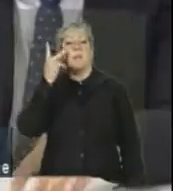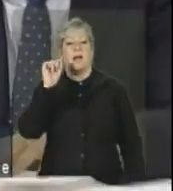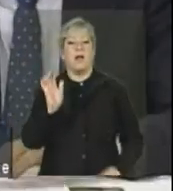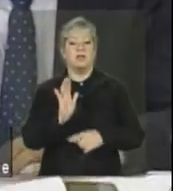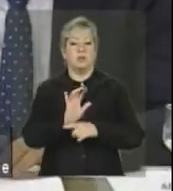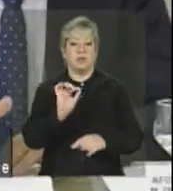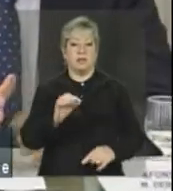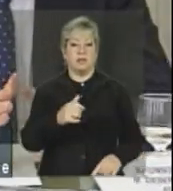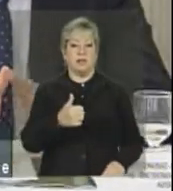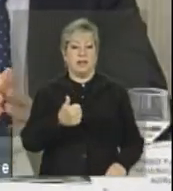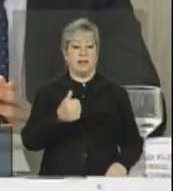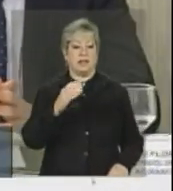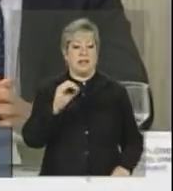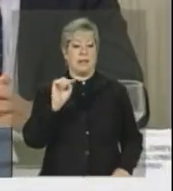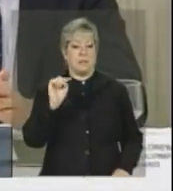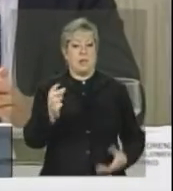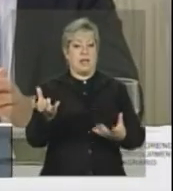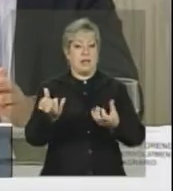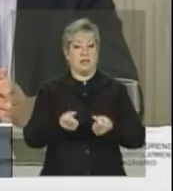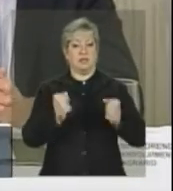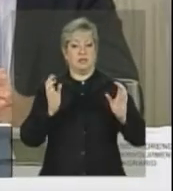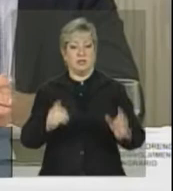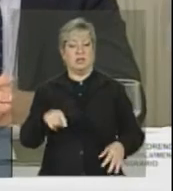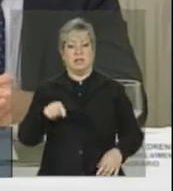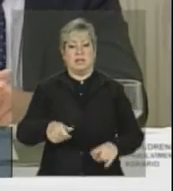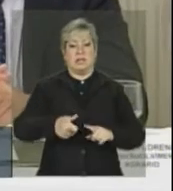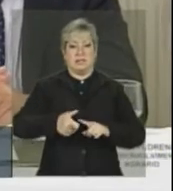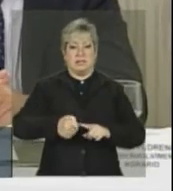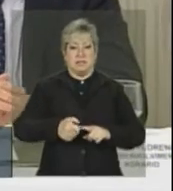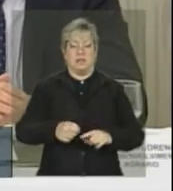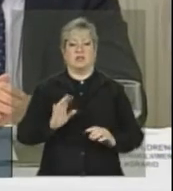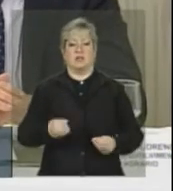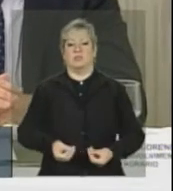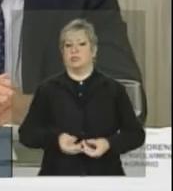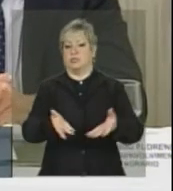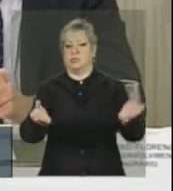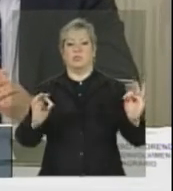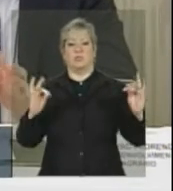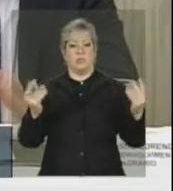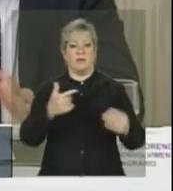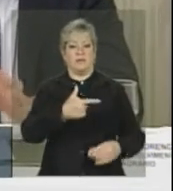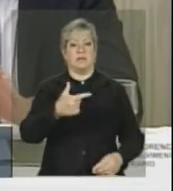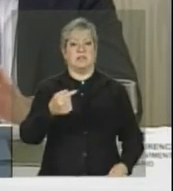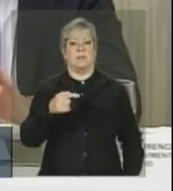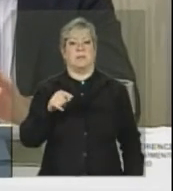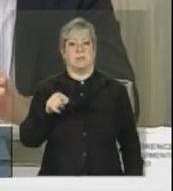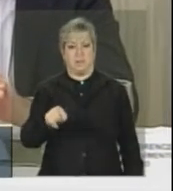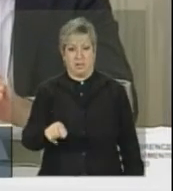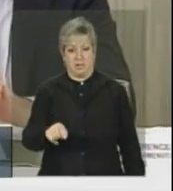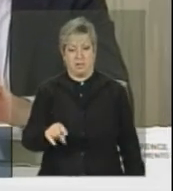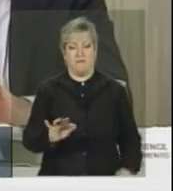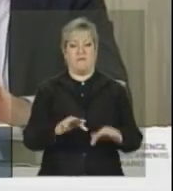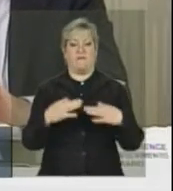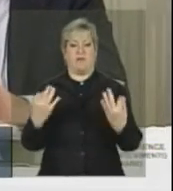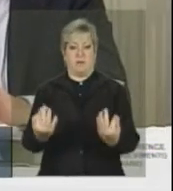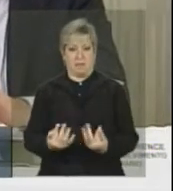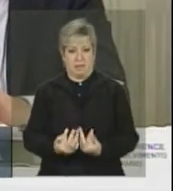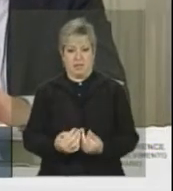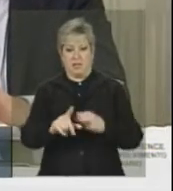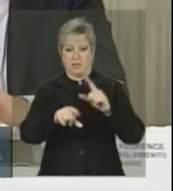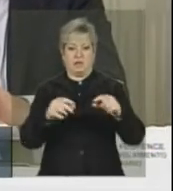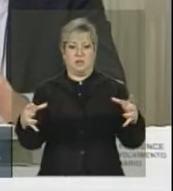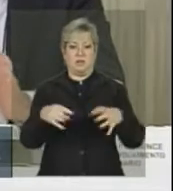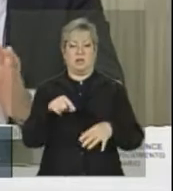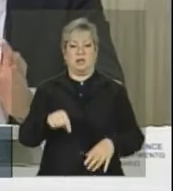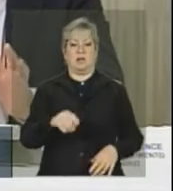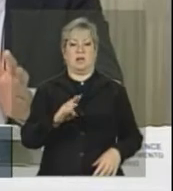10 mil receberam as sementes, as sementes estão disponibilizadas para todas as 27 mil famílias selecionadas pelo